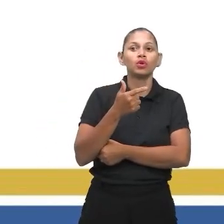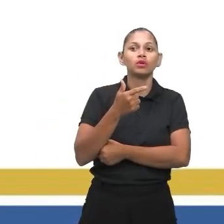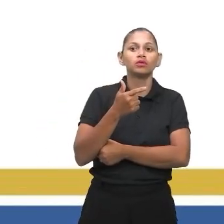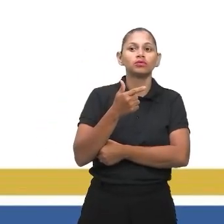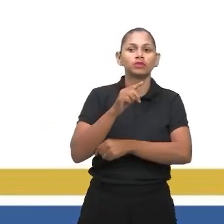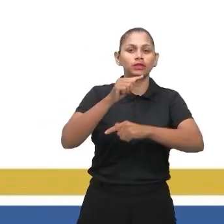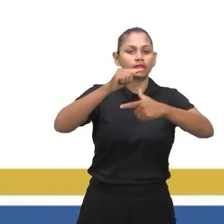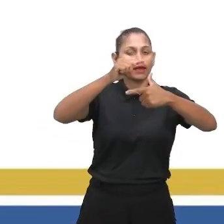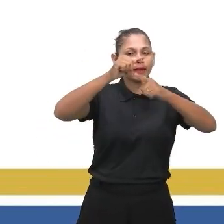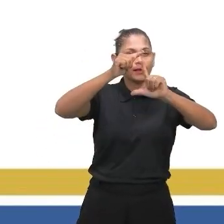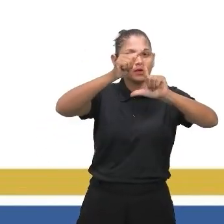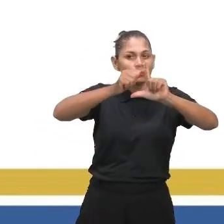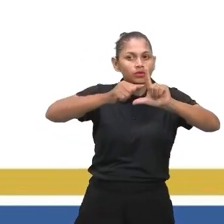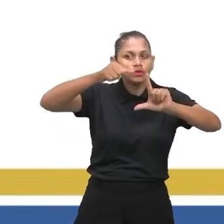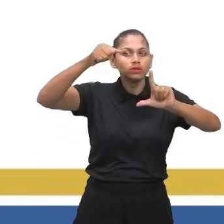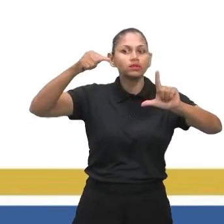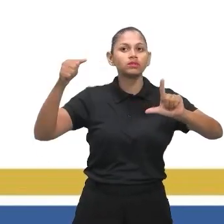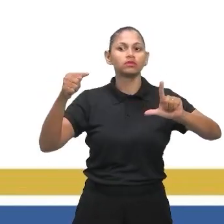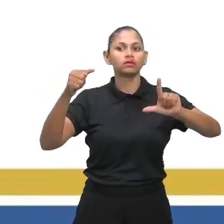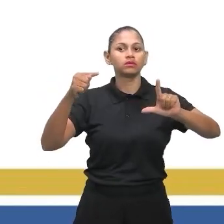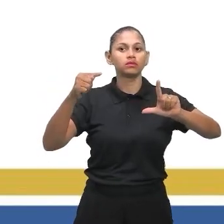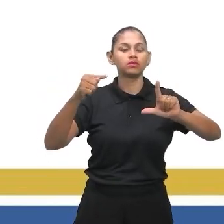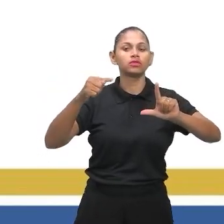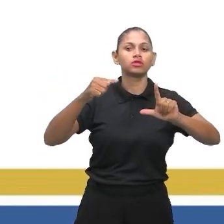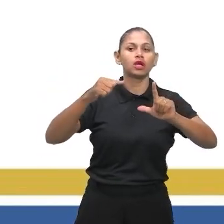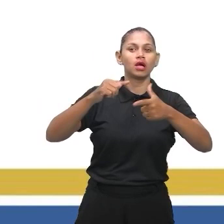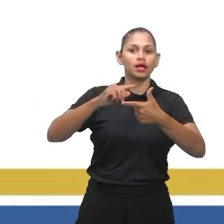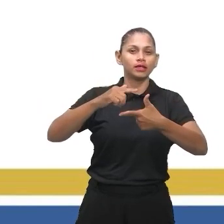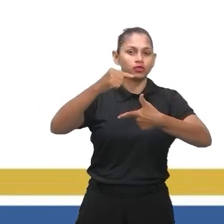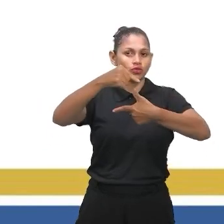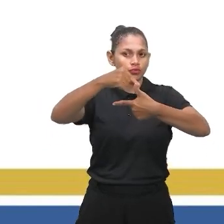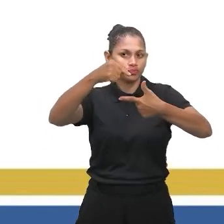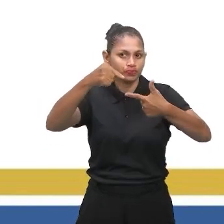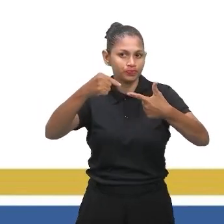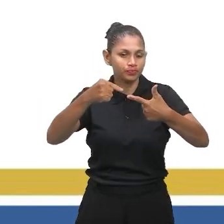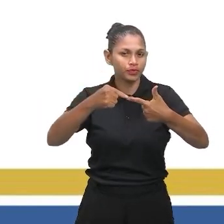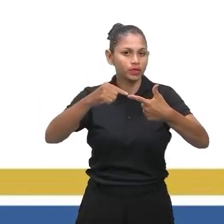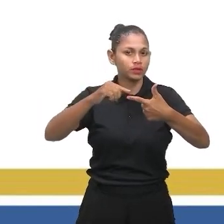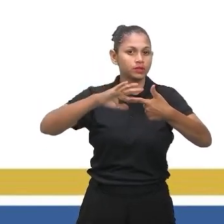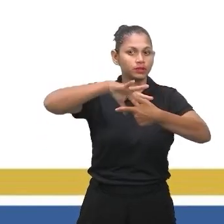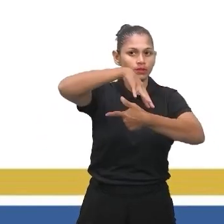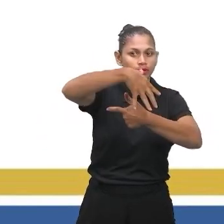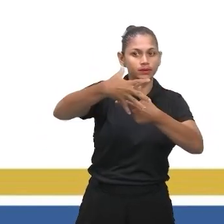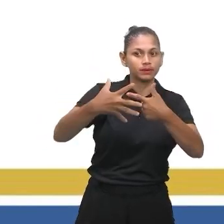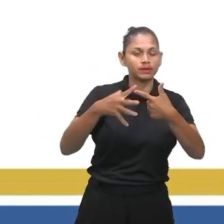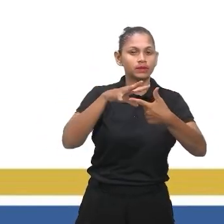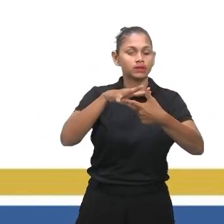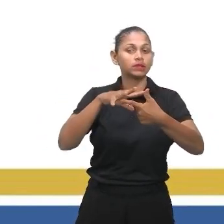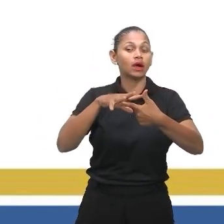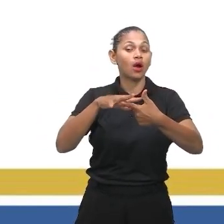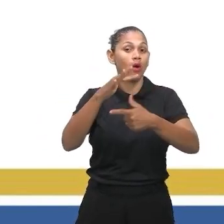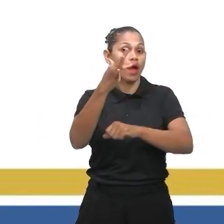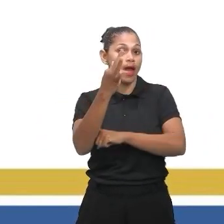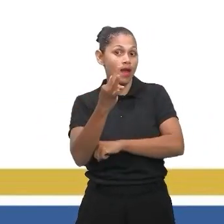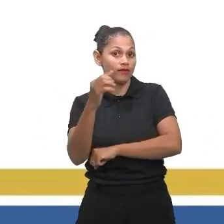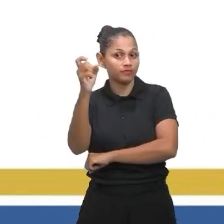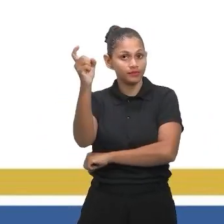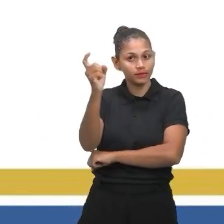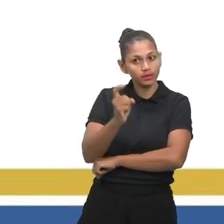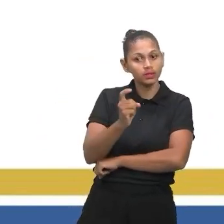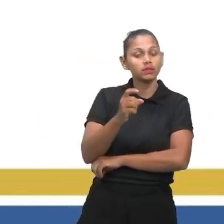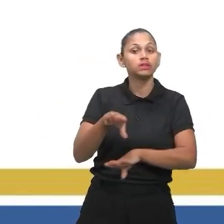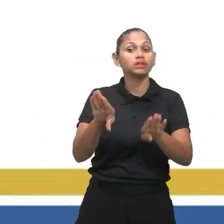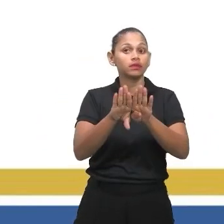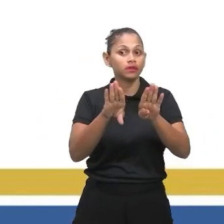espacial. Em quarto, função e geometria plana. Percebe que nas porcentagens que estão sendo apresentadas aqui, são porcentagens que